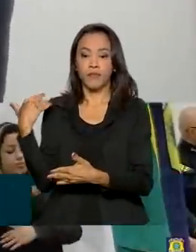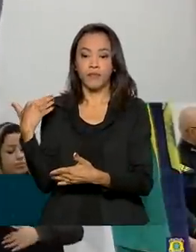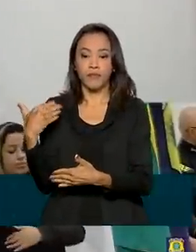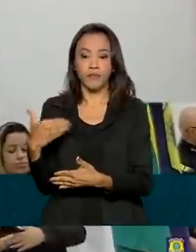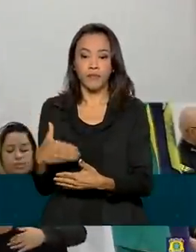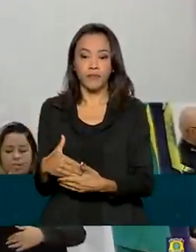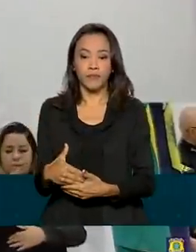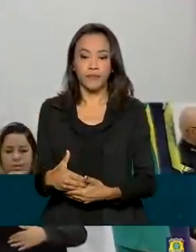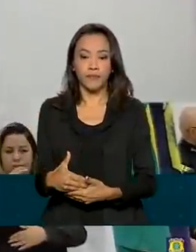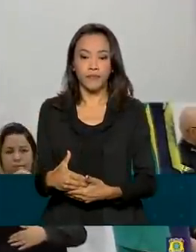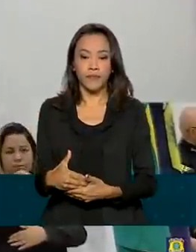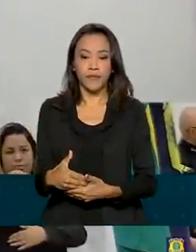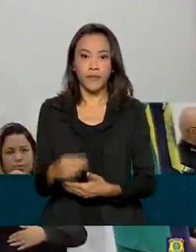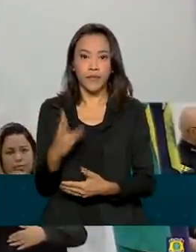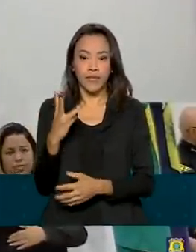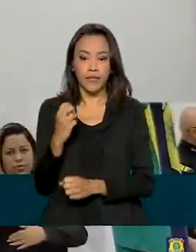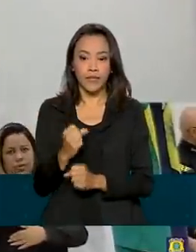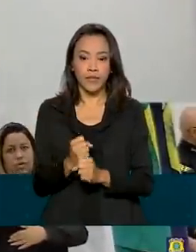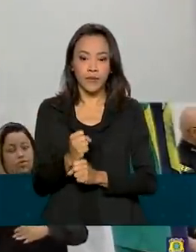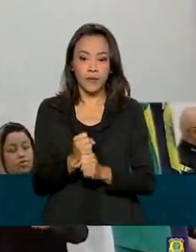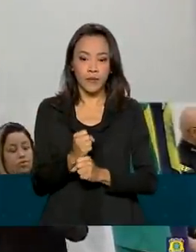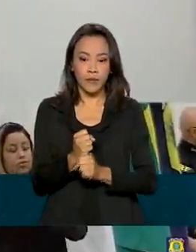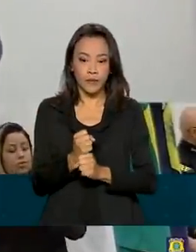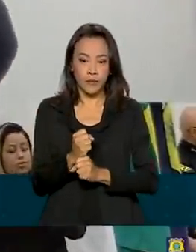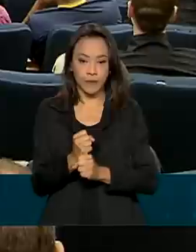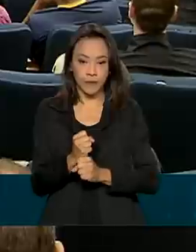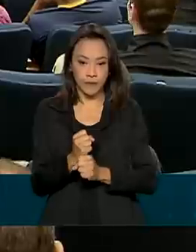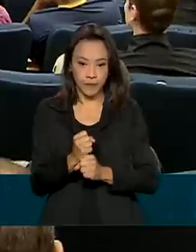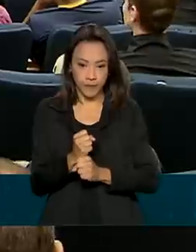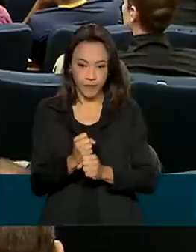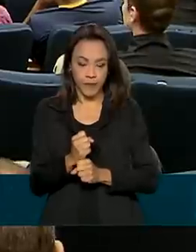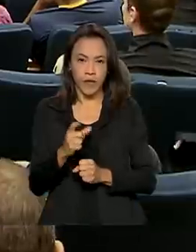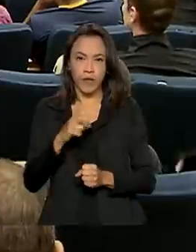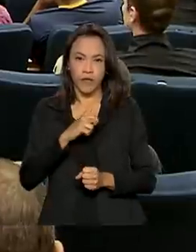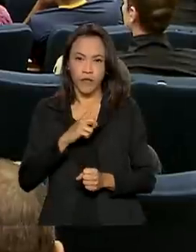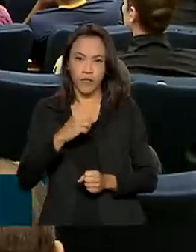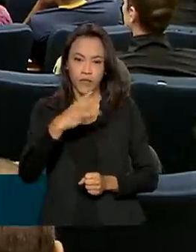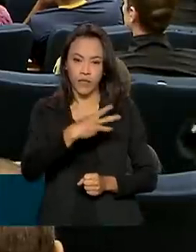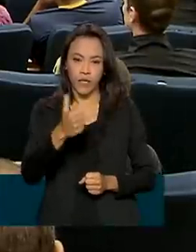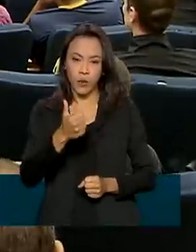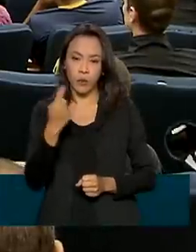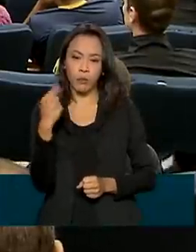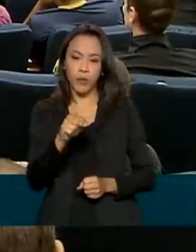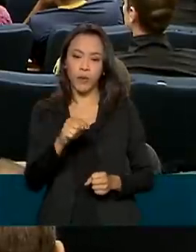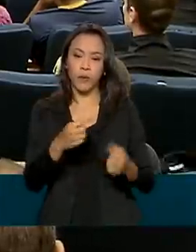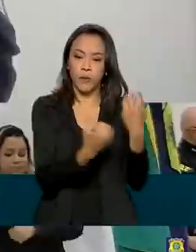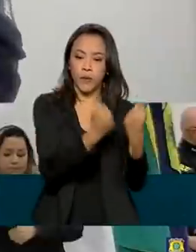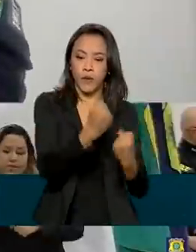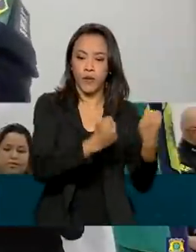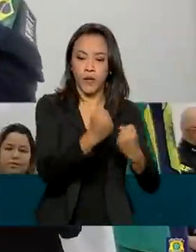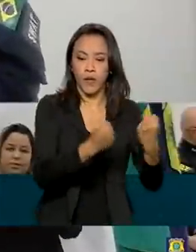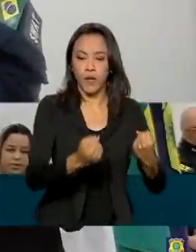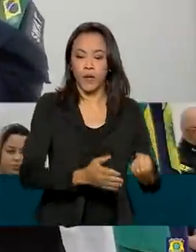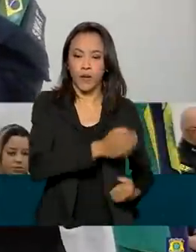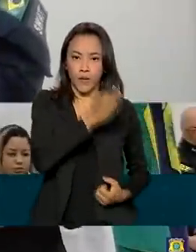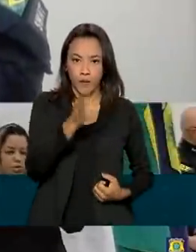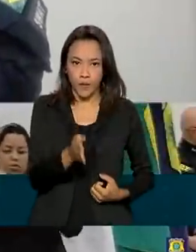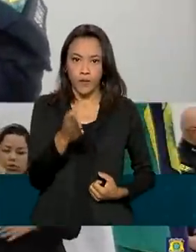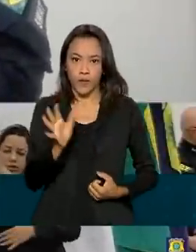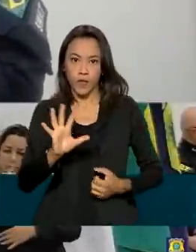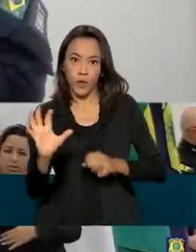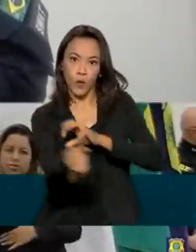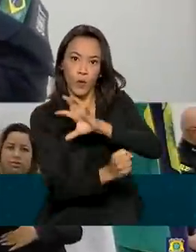.900 toneladas de drogas apendidas pela PRF. Foram 31 mil veículos que essa instituição recuperou